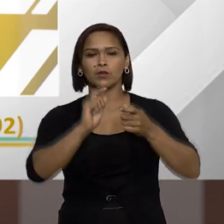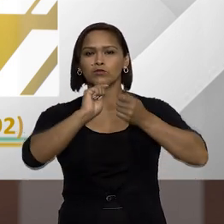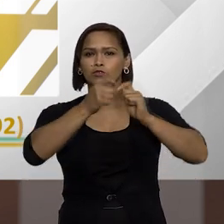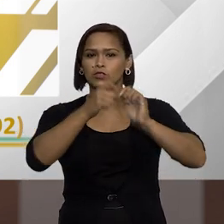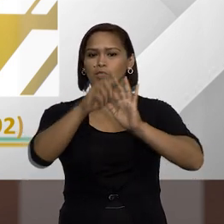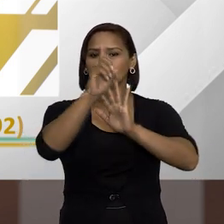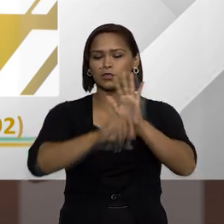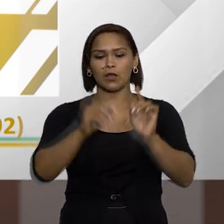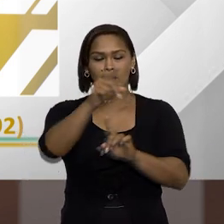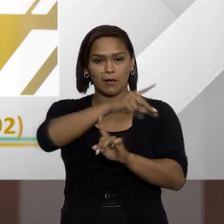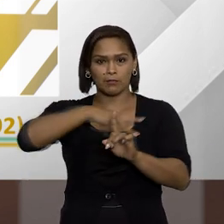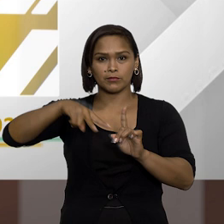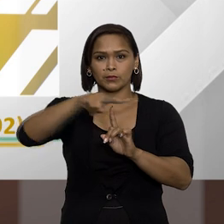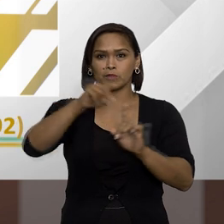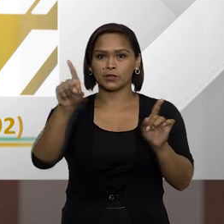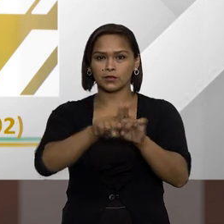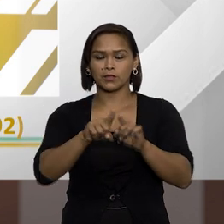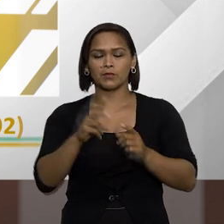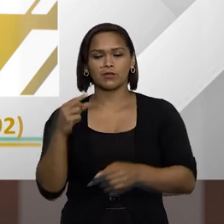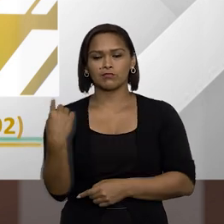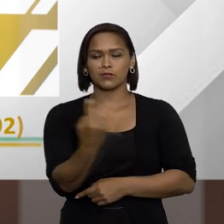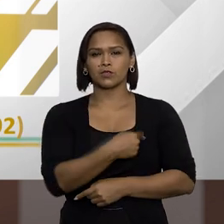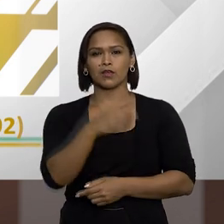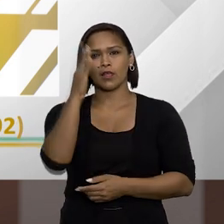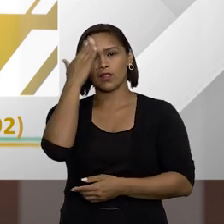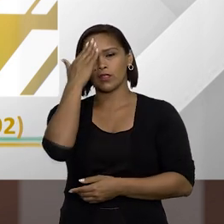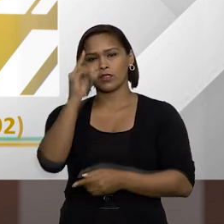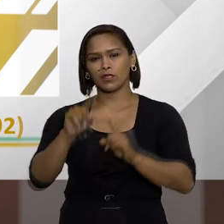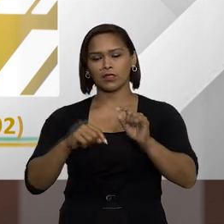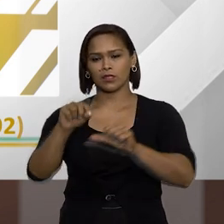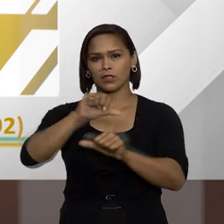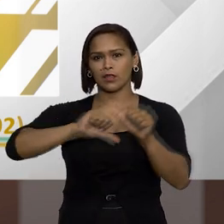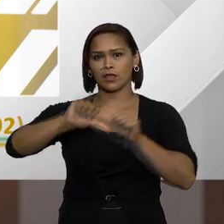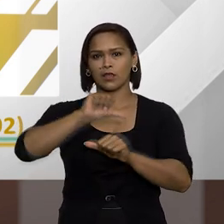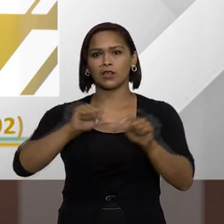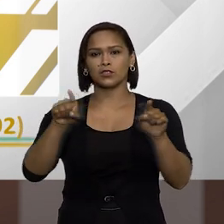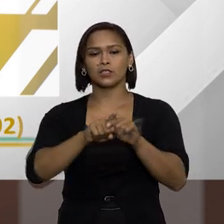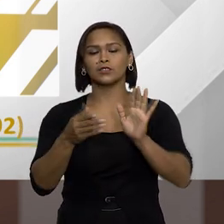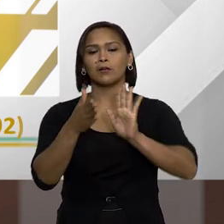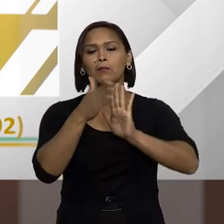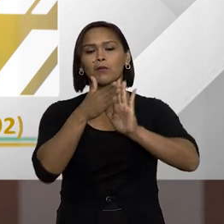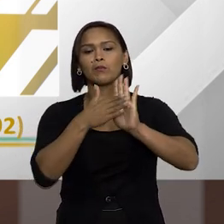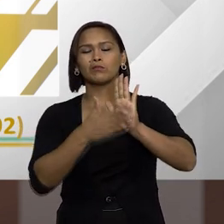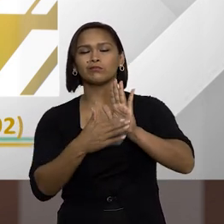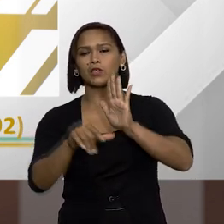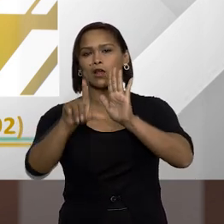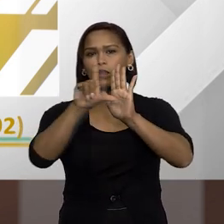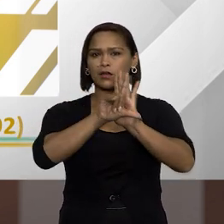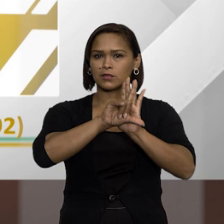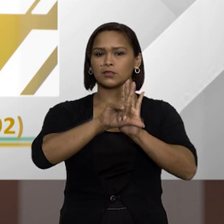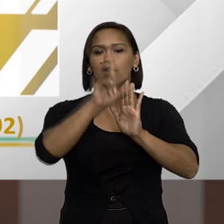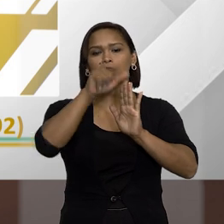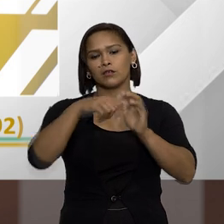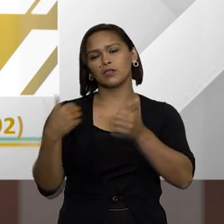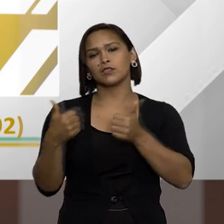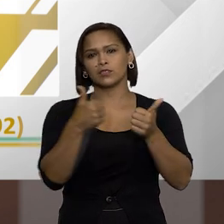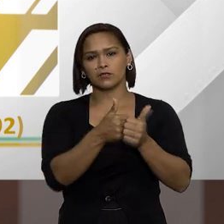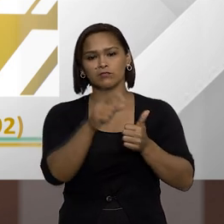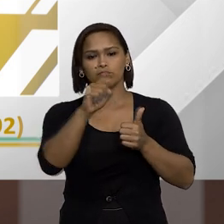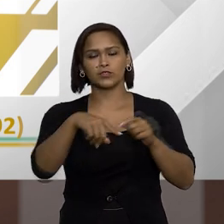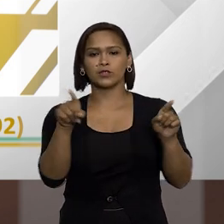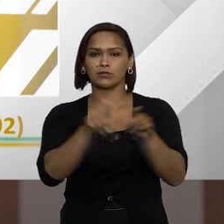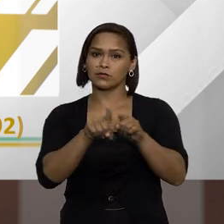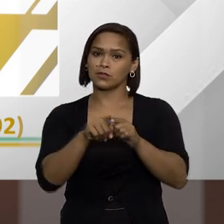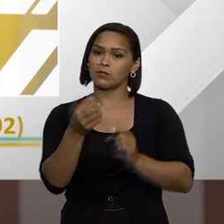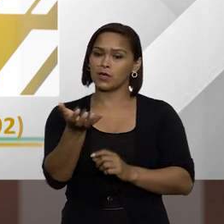administrativo, para os cidadãos em geral, sobretudo se nós considerarmos essas alterações, essas proposições legislativas que se avizinham